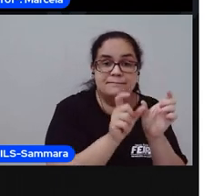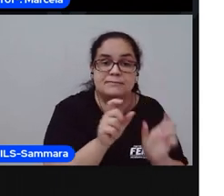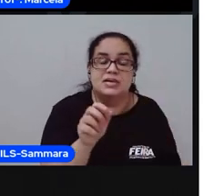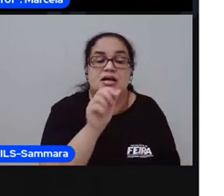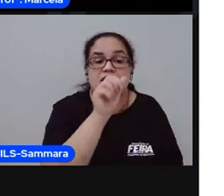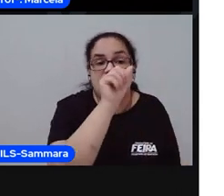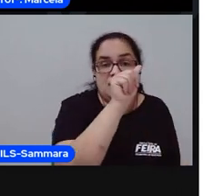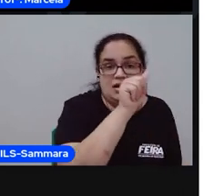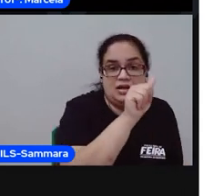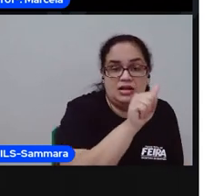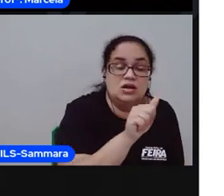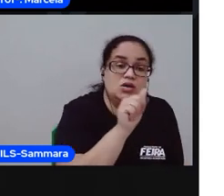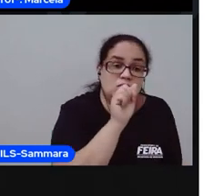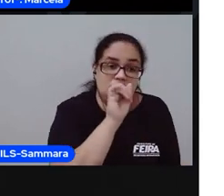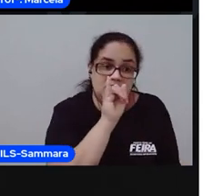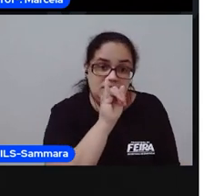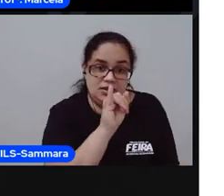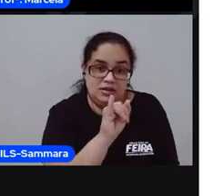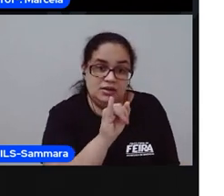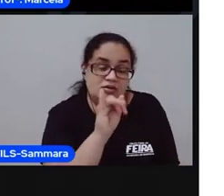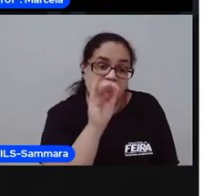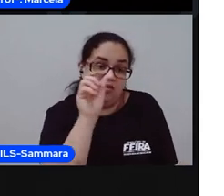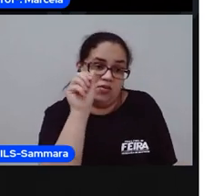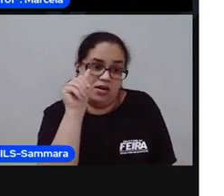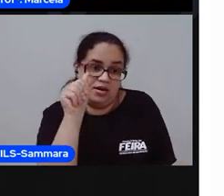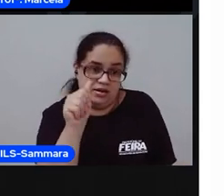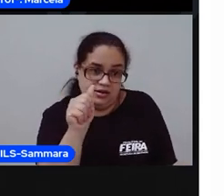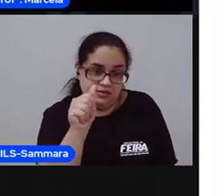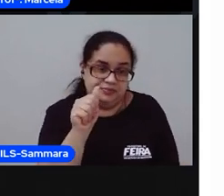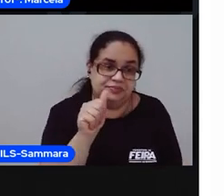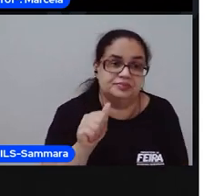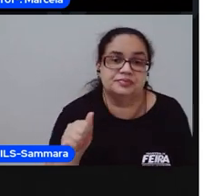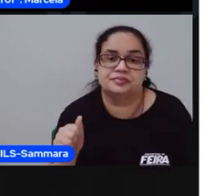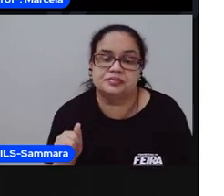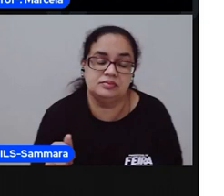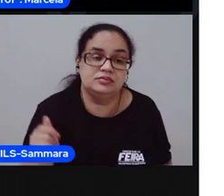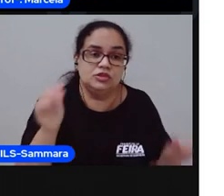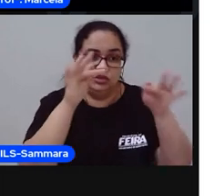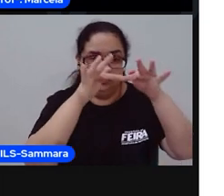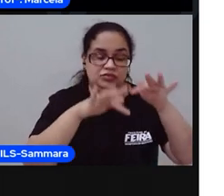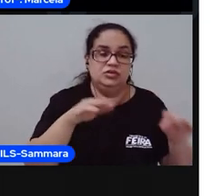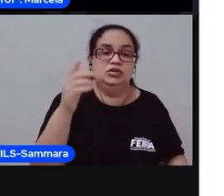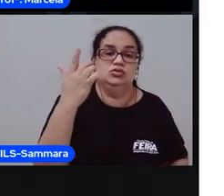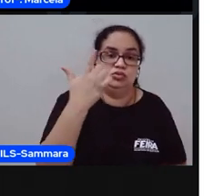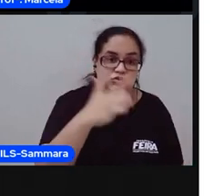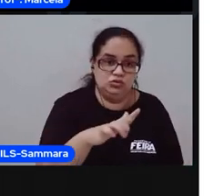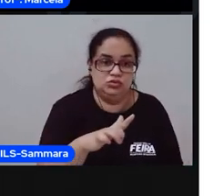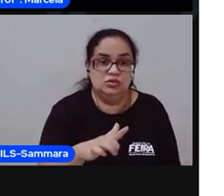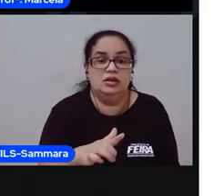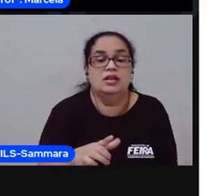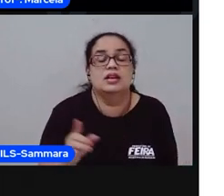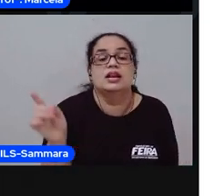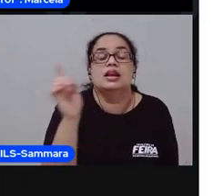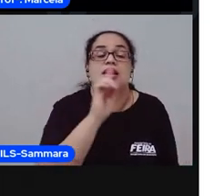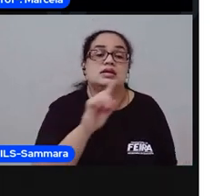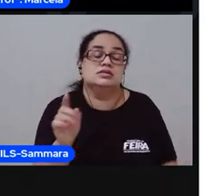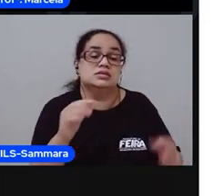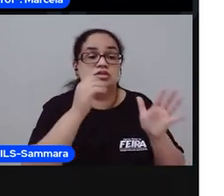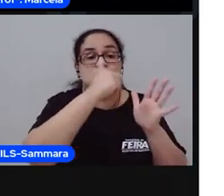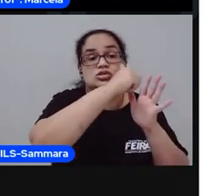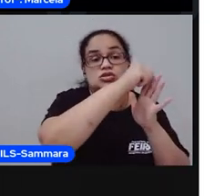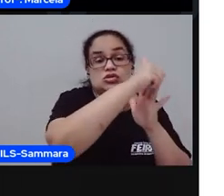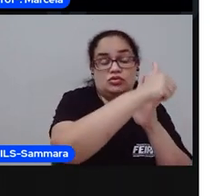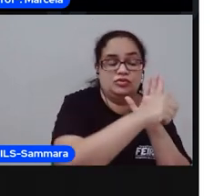A, vogal I, vogal A no final novamente. Essas vogais são os